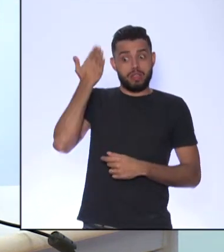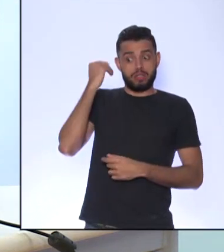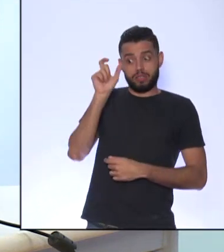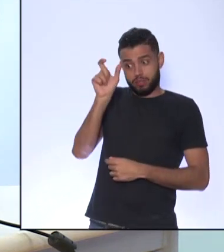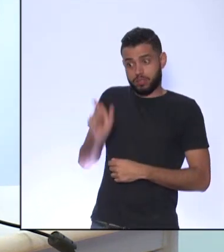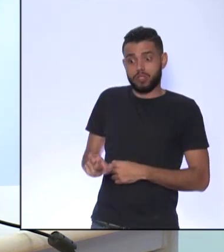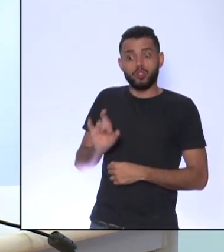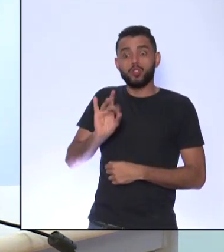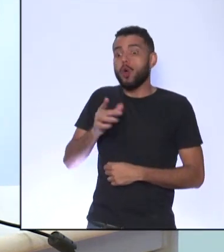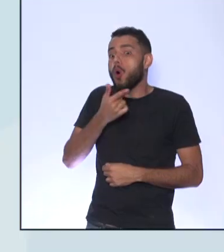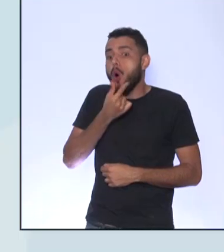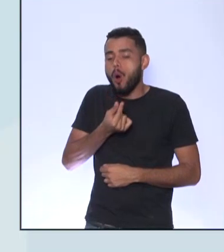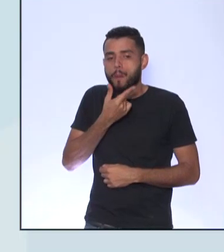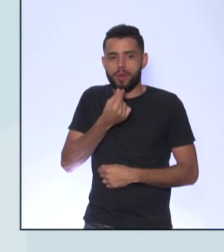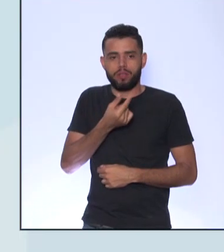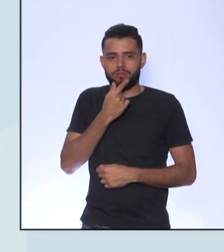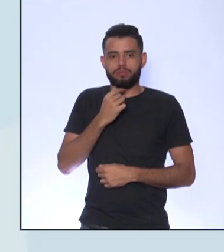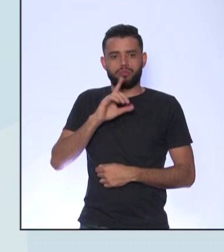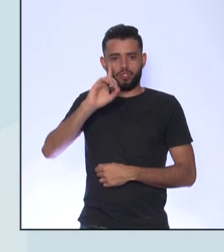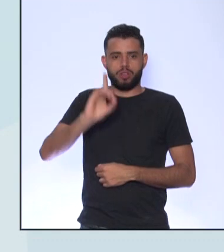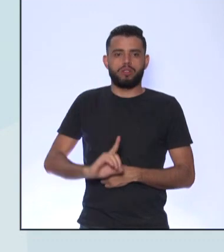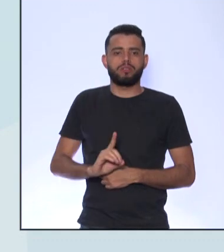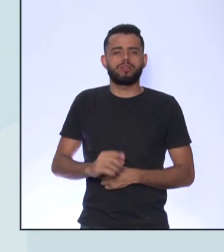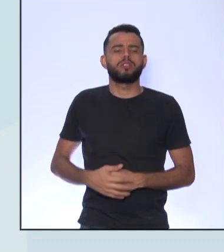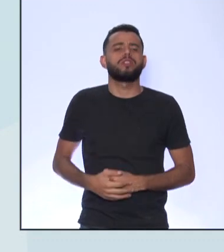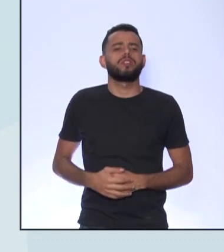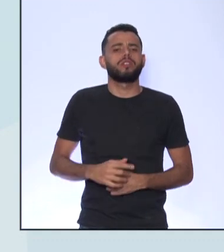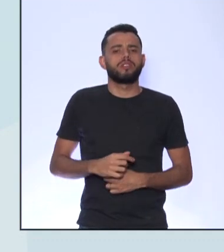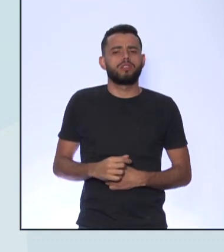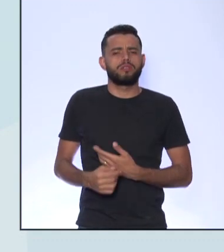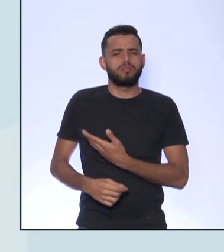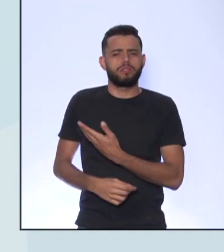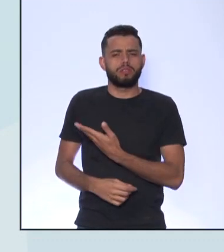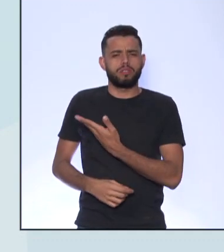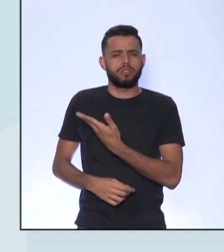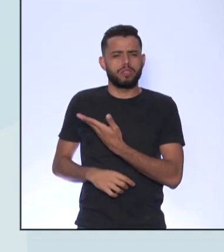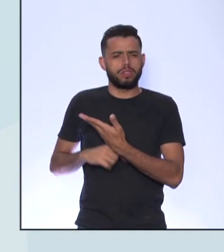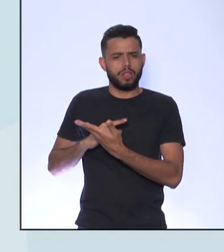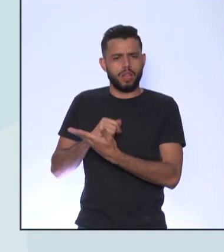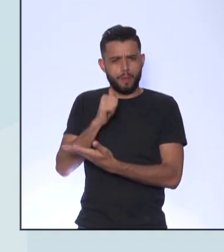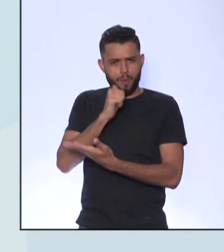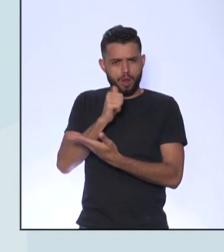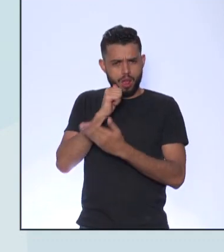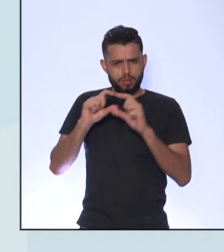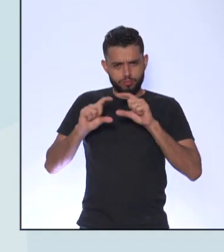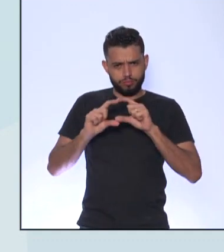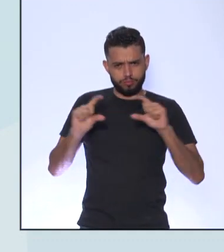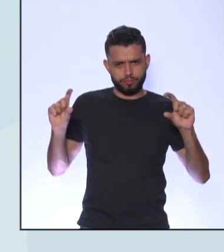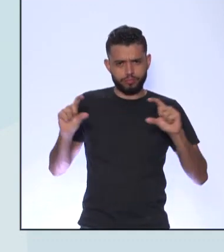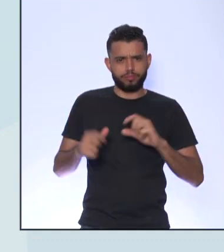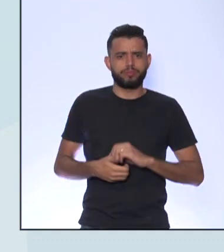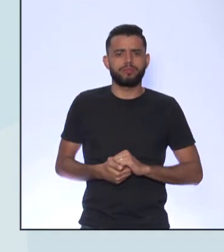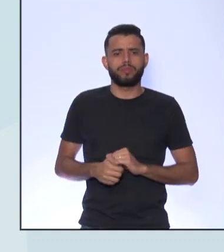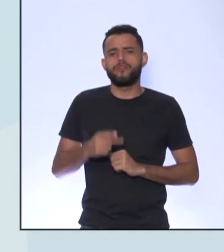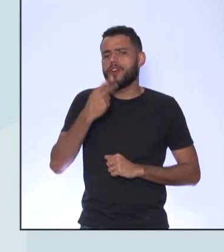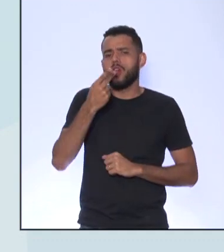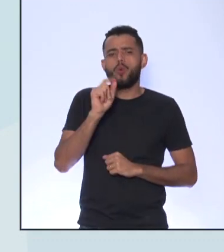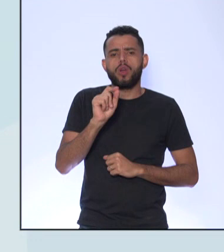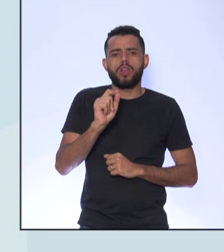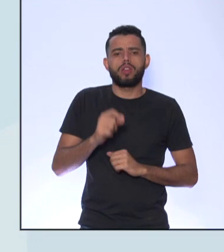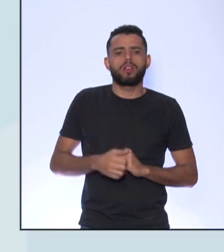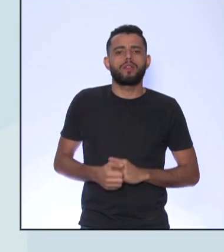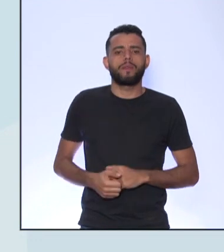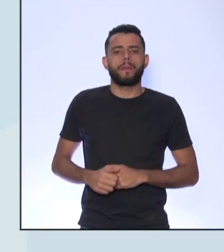uma mulher Pode pôr na tela, por favor? Pode ler o fragmento dela, por favor, Paula A